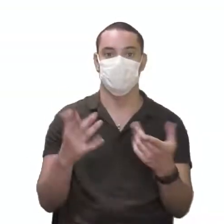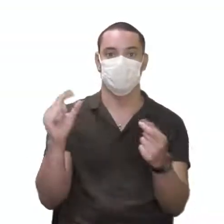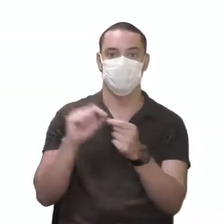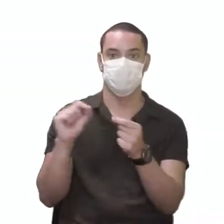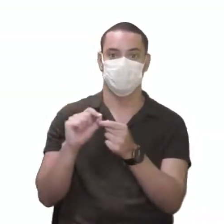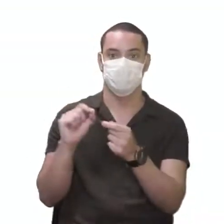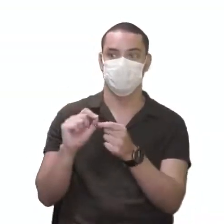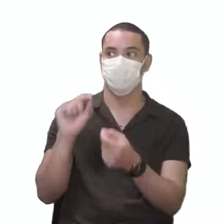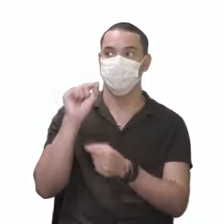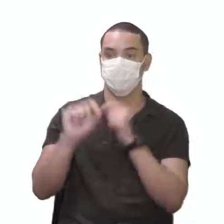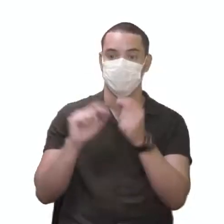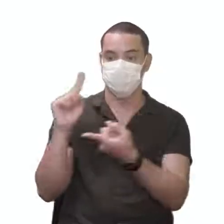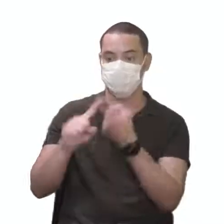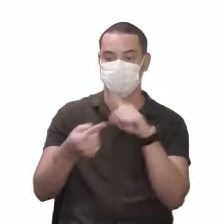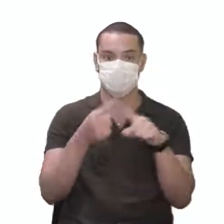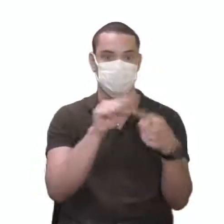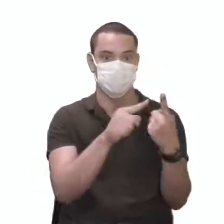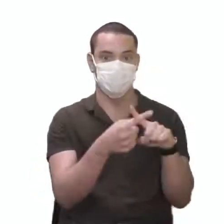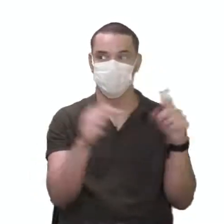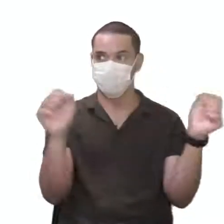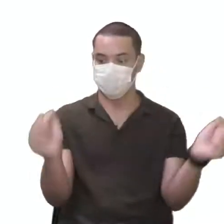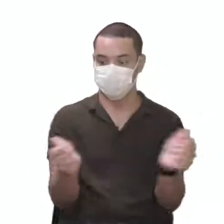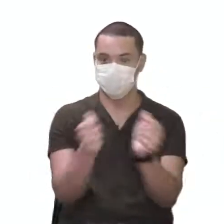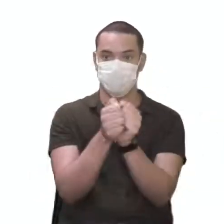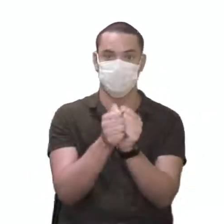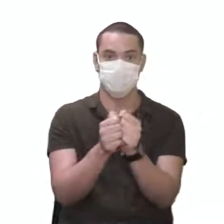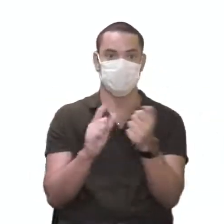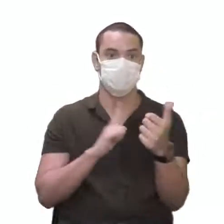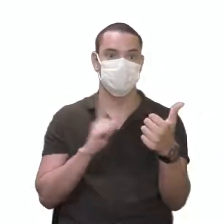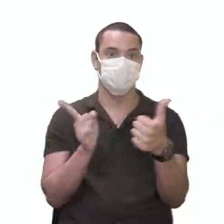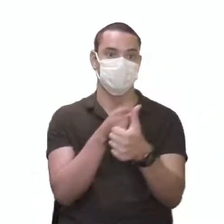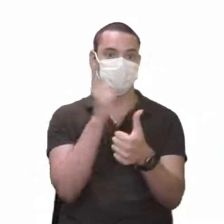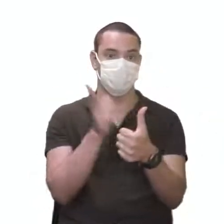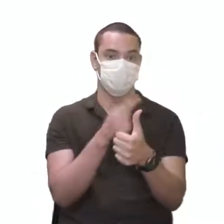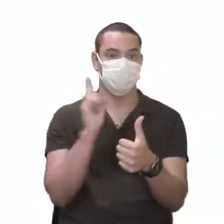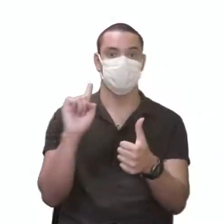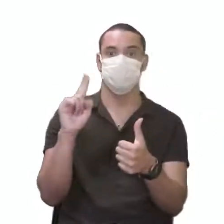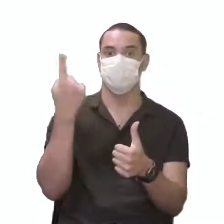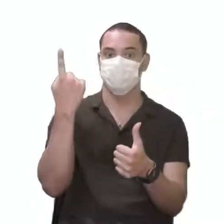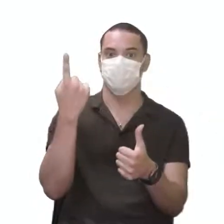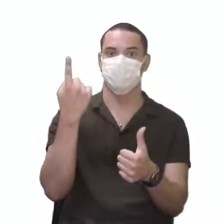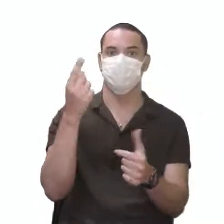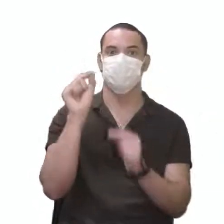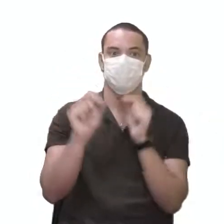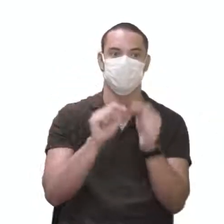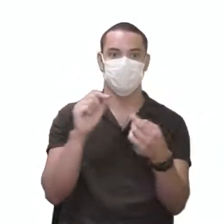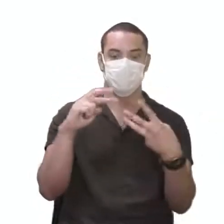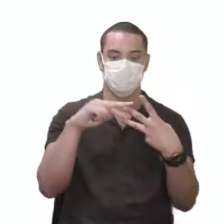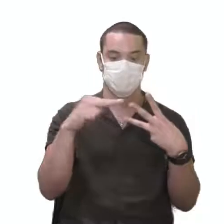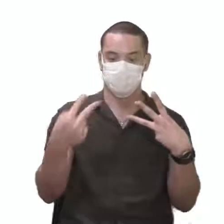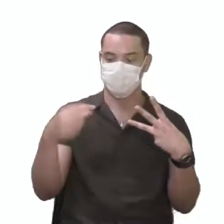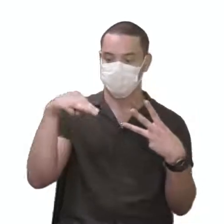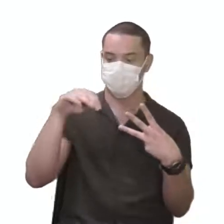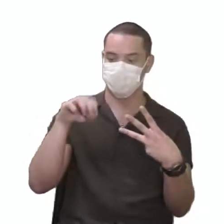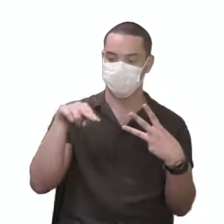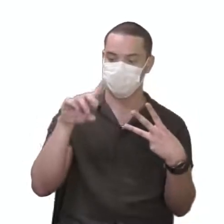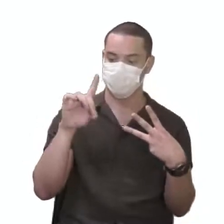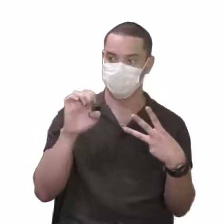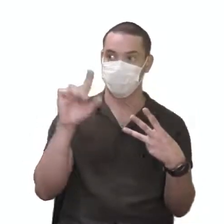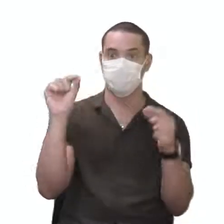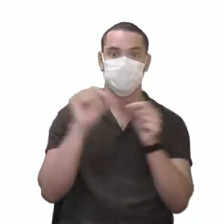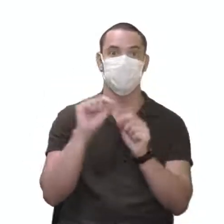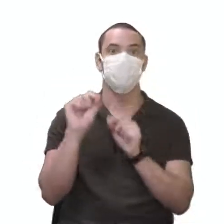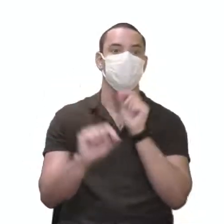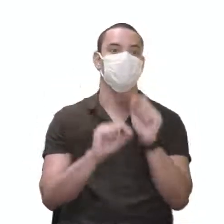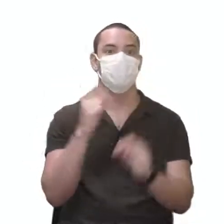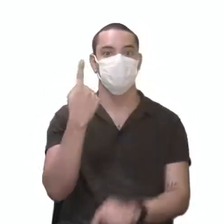Cruzamentos, né? E aí, a gente tem a primeira forma que Mendel fez. Ele estava trabalhando com uma